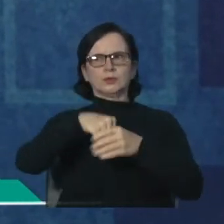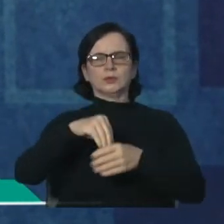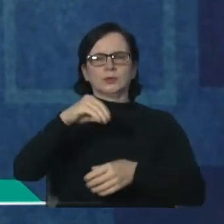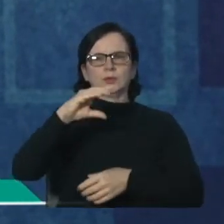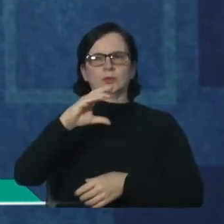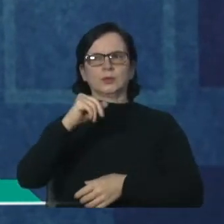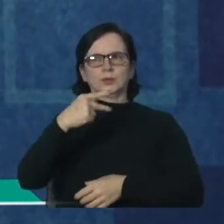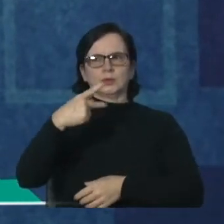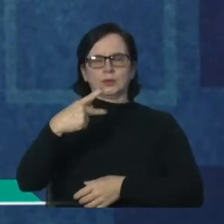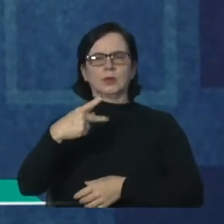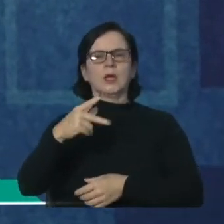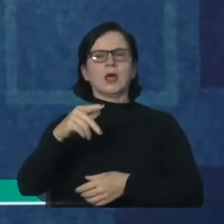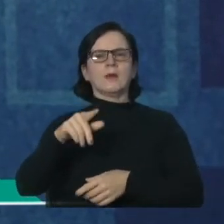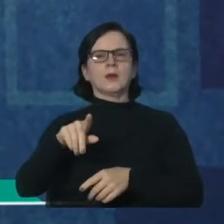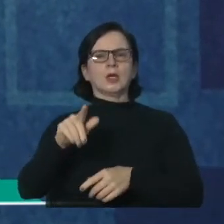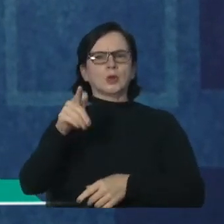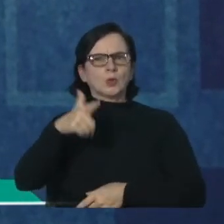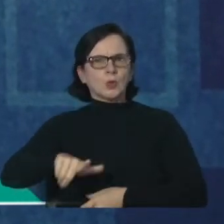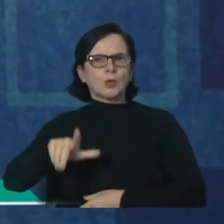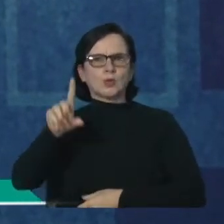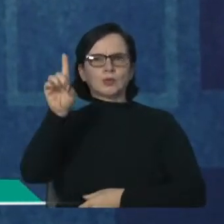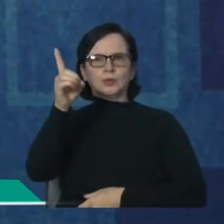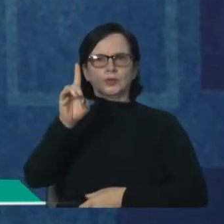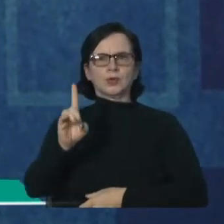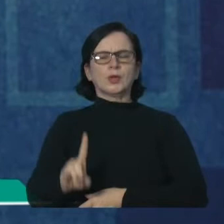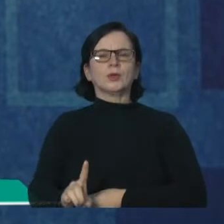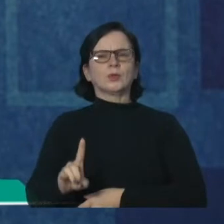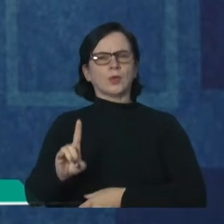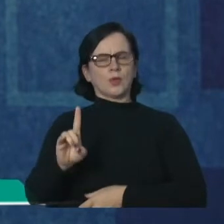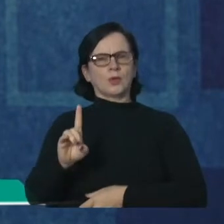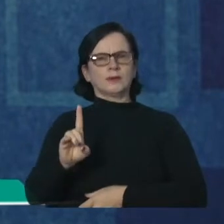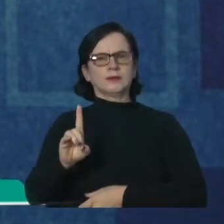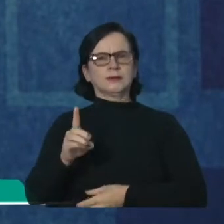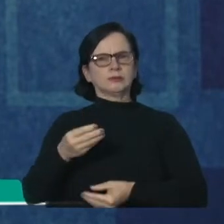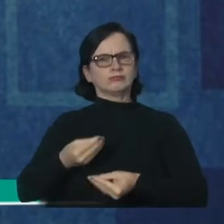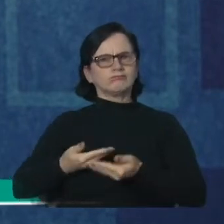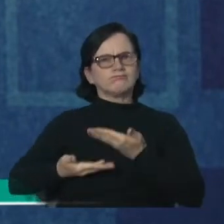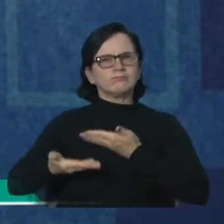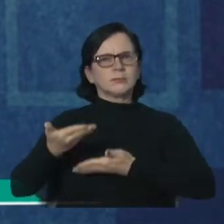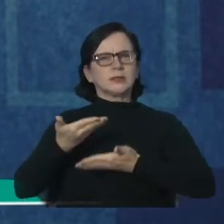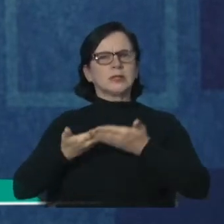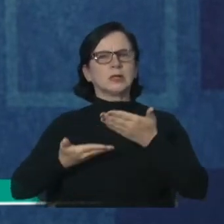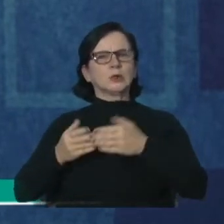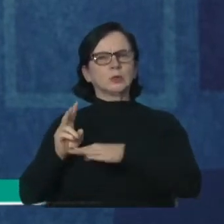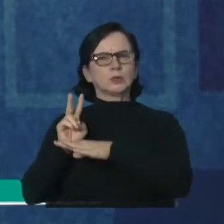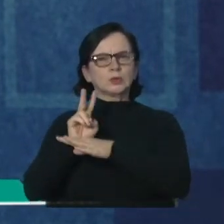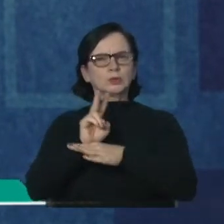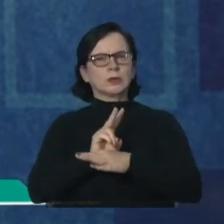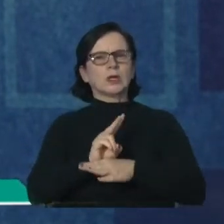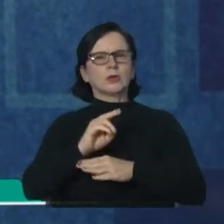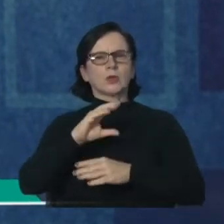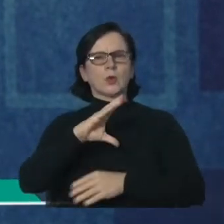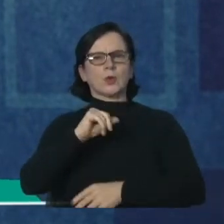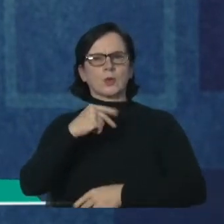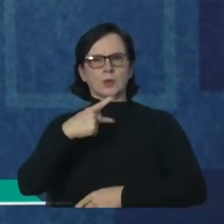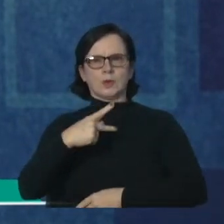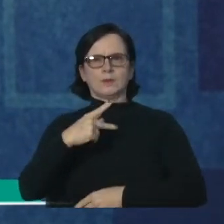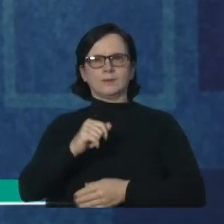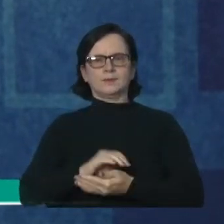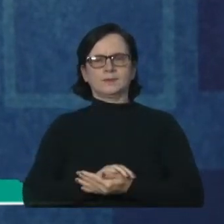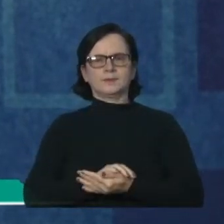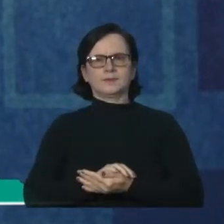diretores que todos os dias, de forma de doação, se dedicam ao Campo de Cubatão.